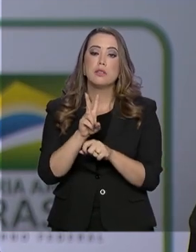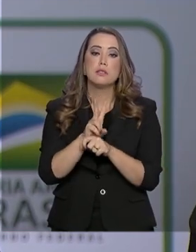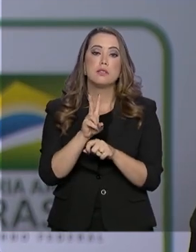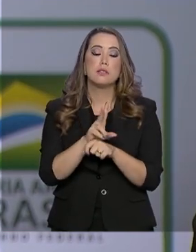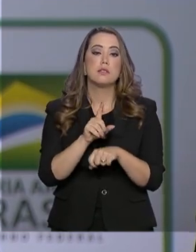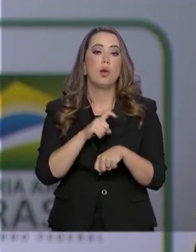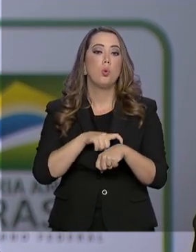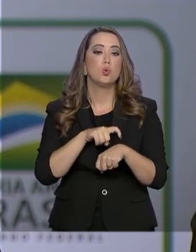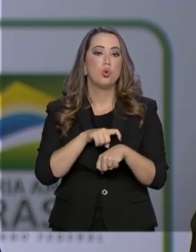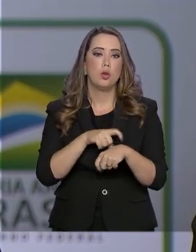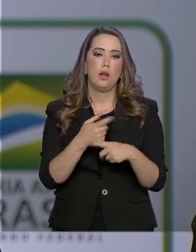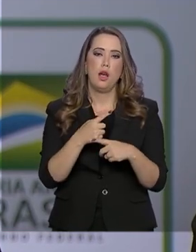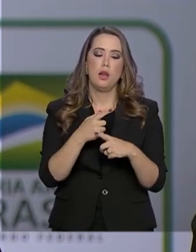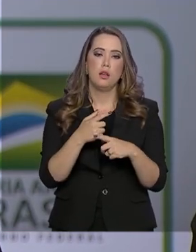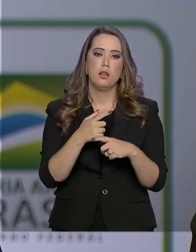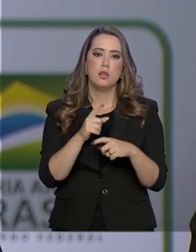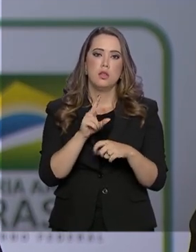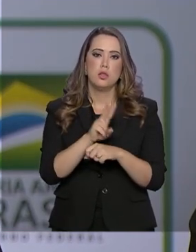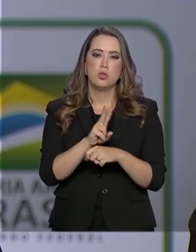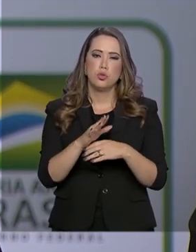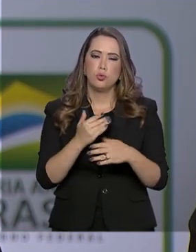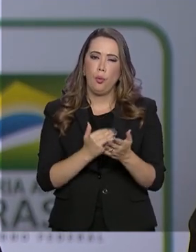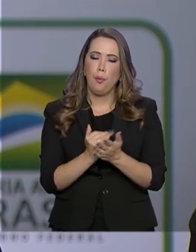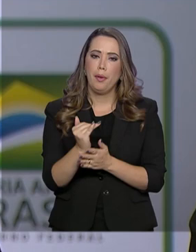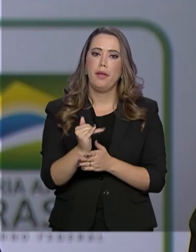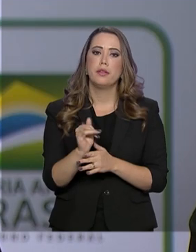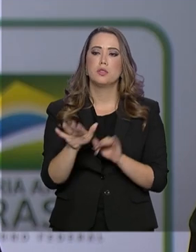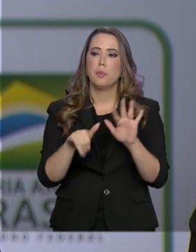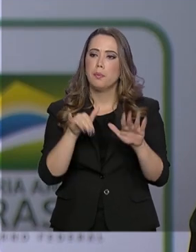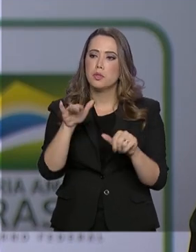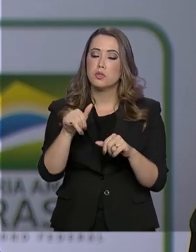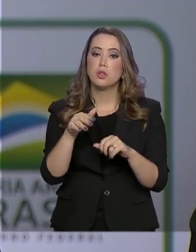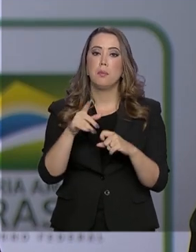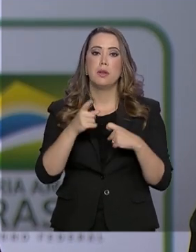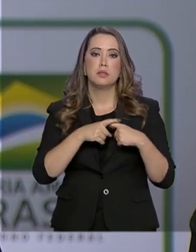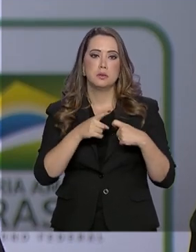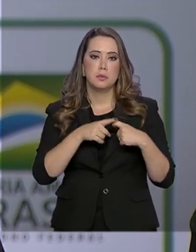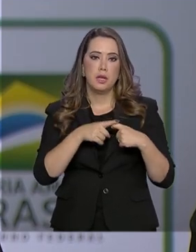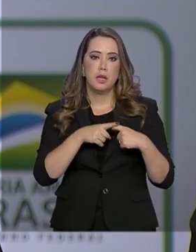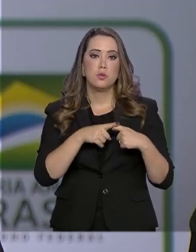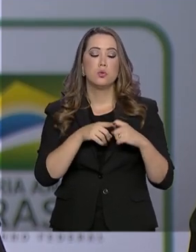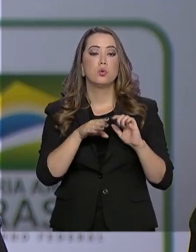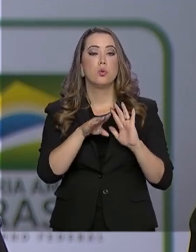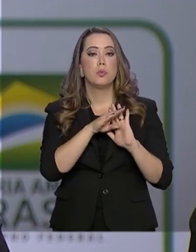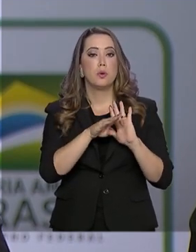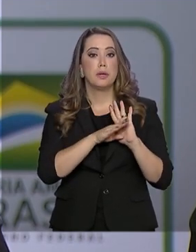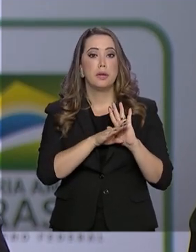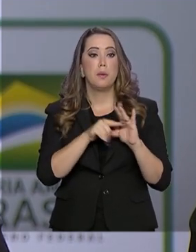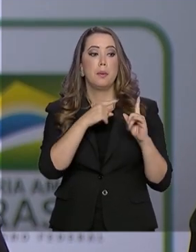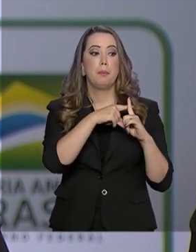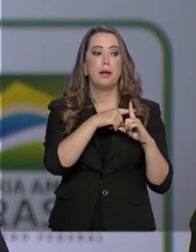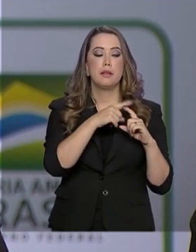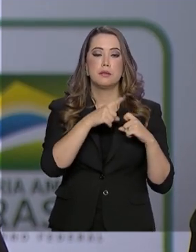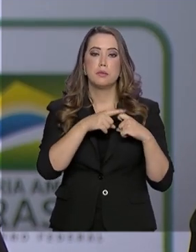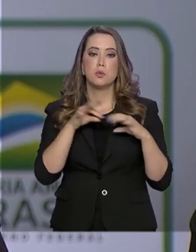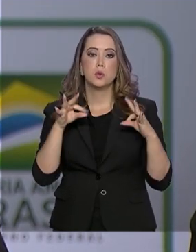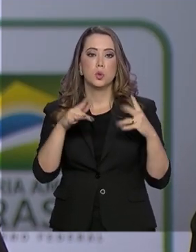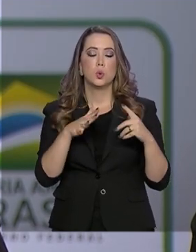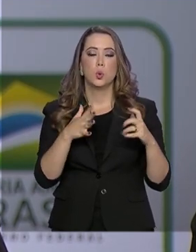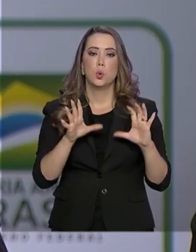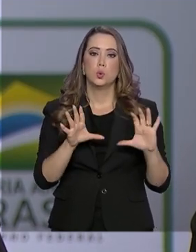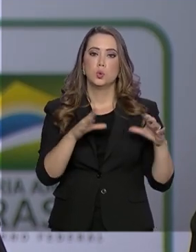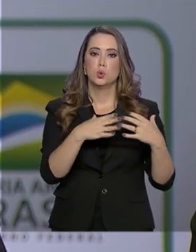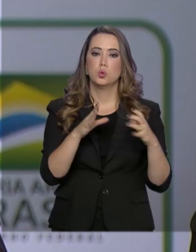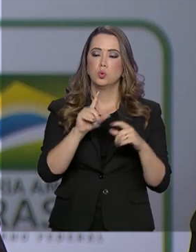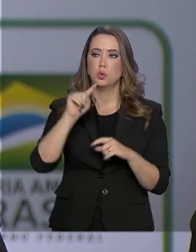horários estendidos, para o chamamento de médicos desse programa Mais Médicos para todas as faixas, deve